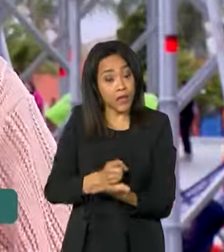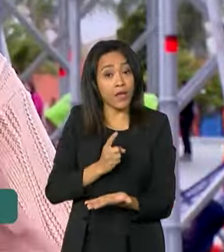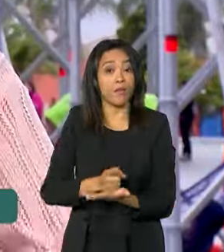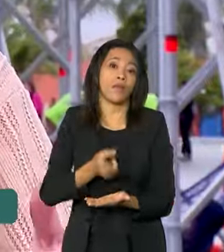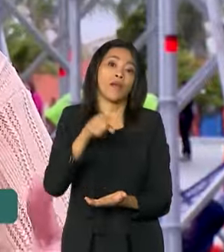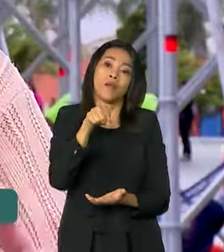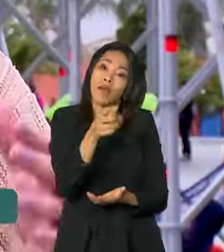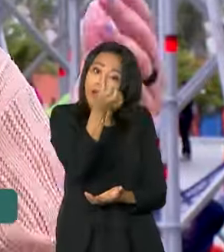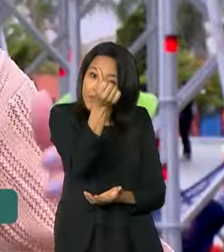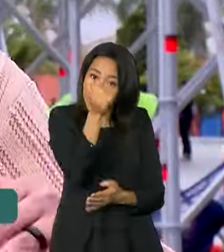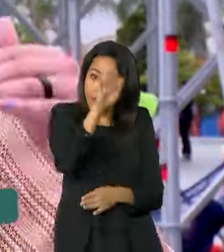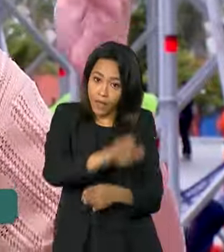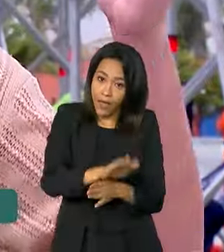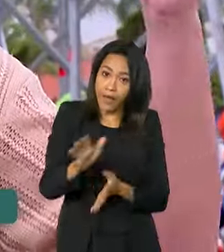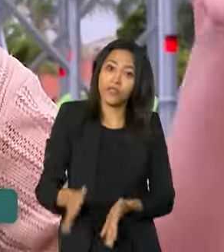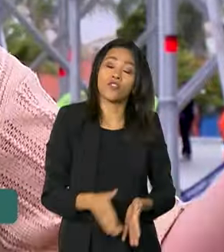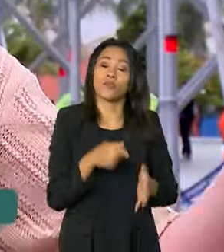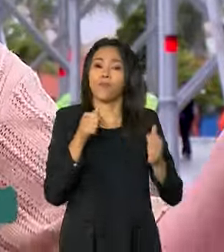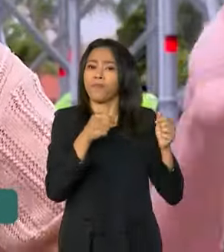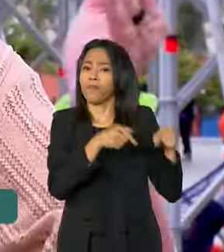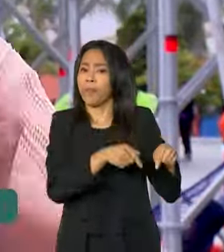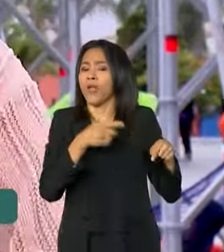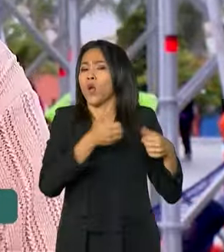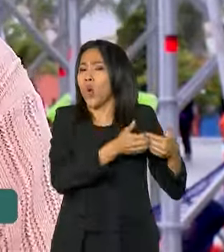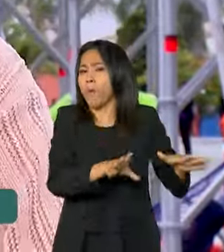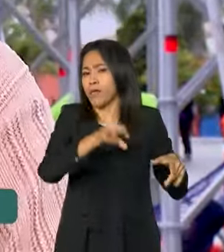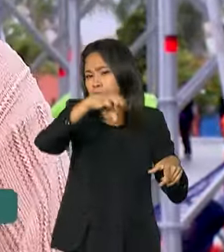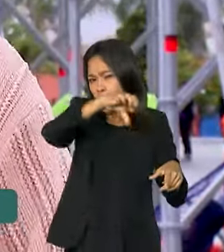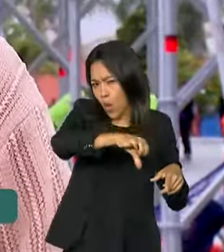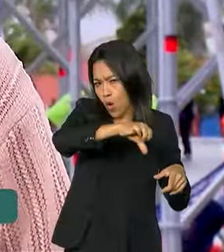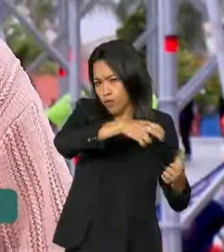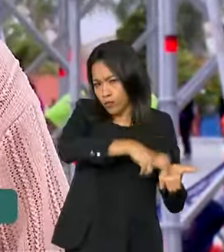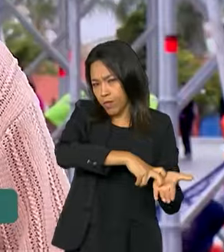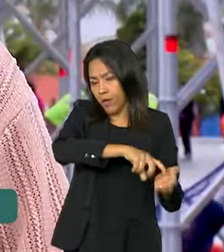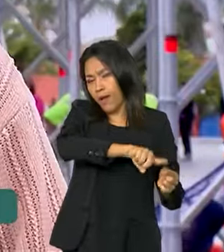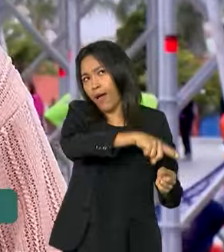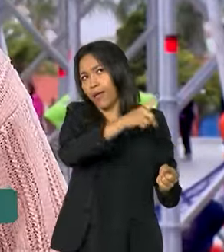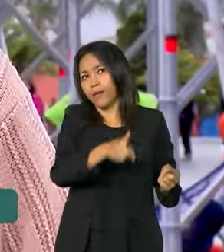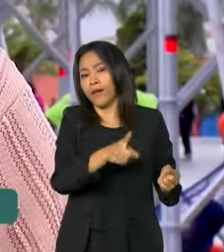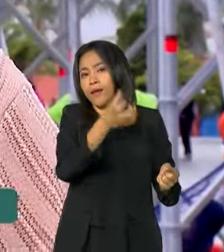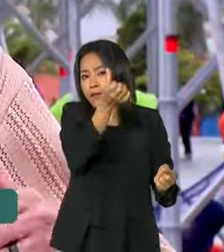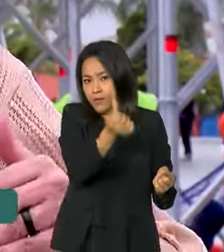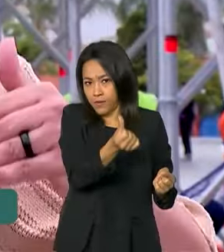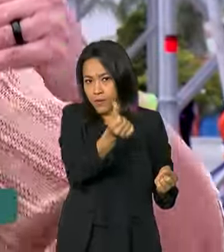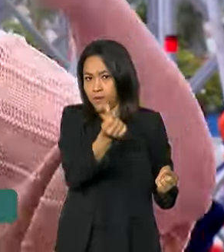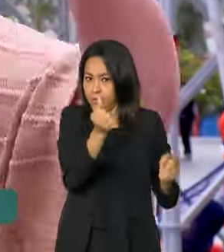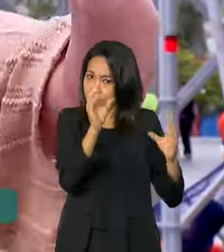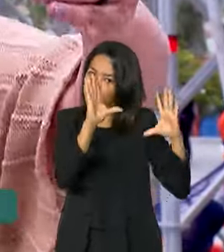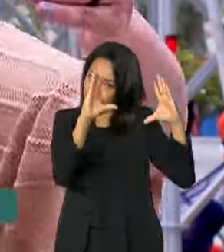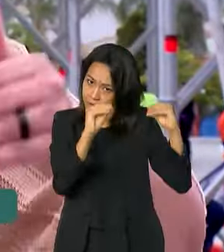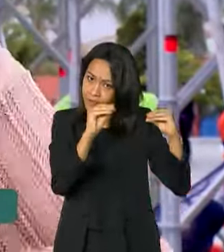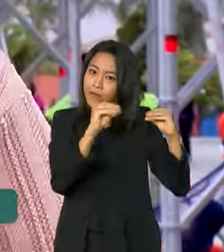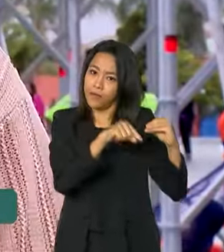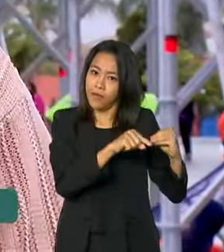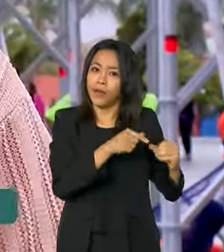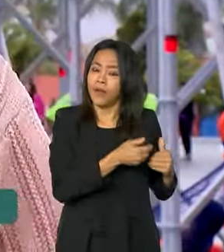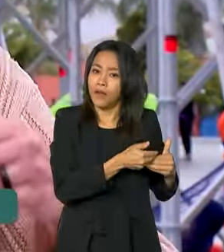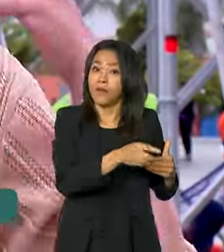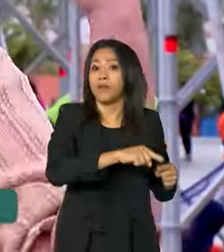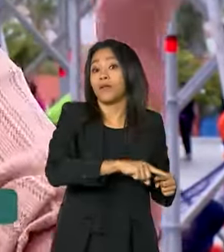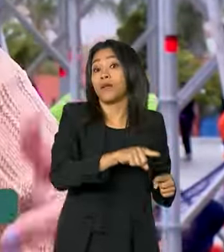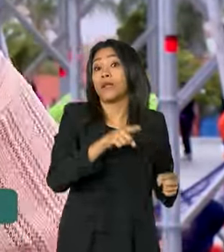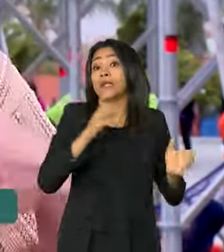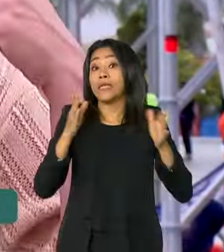A cúpula começa suas atividades das 9 horas até as 18 horas. Nós temos aqui no território do G20